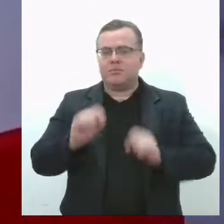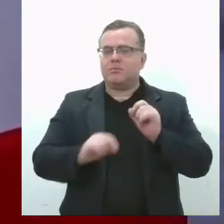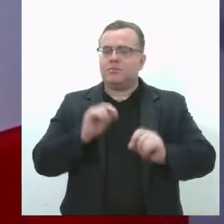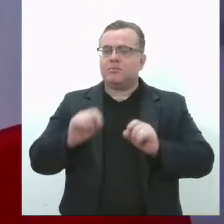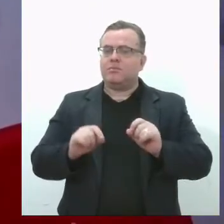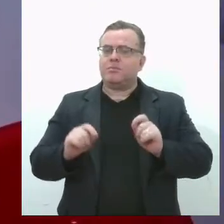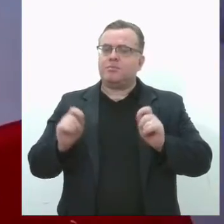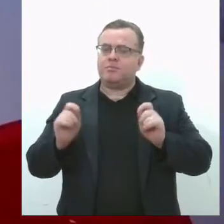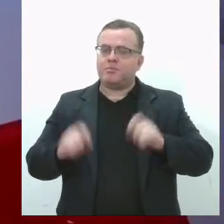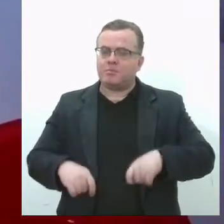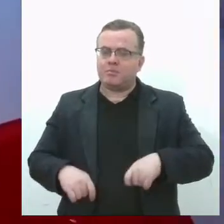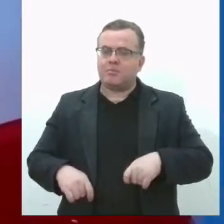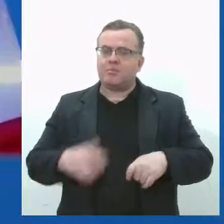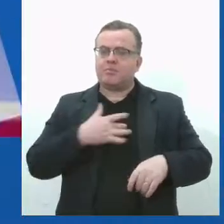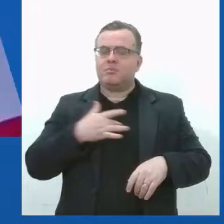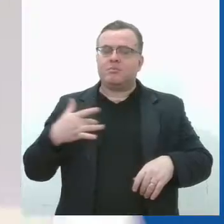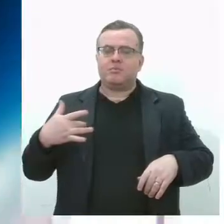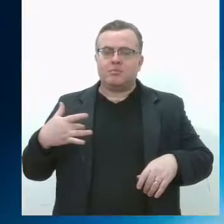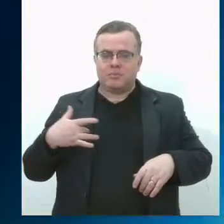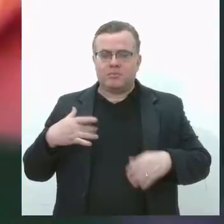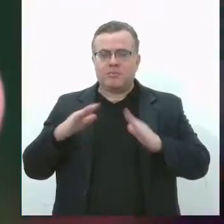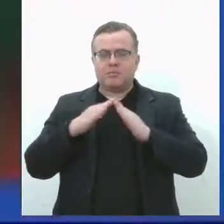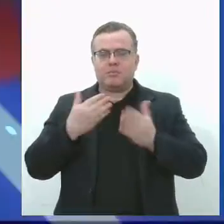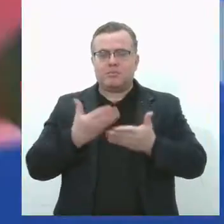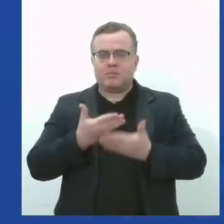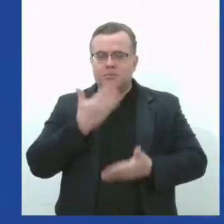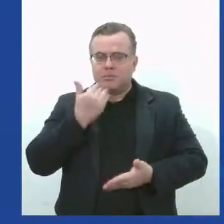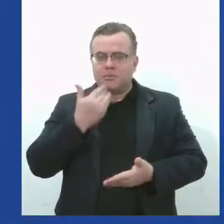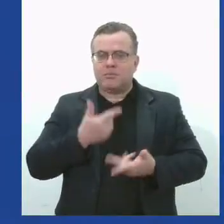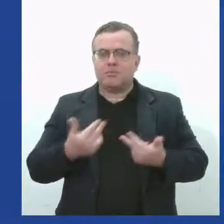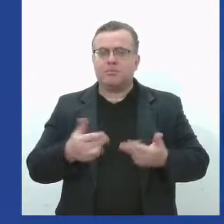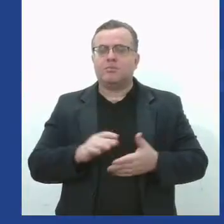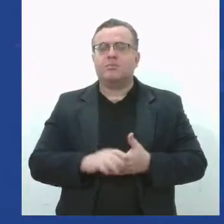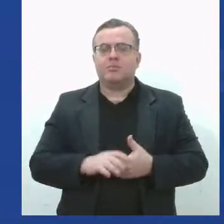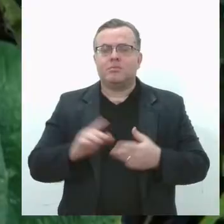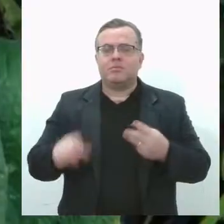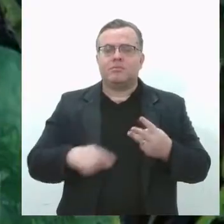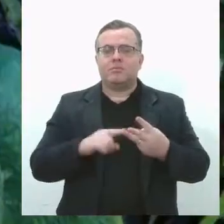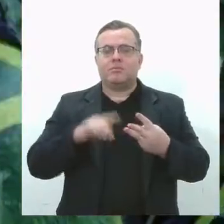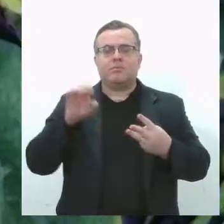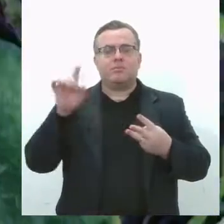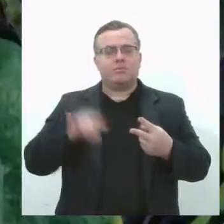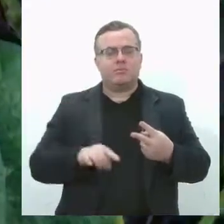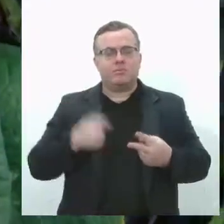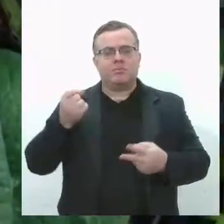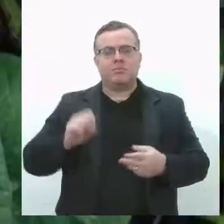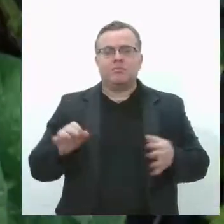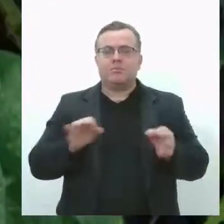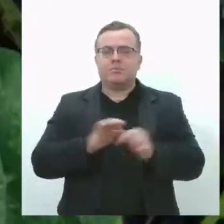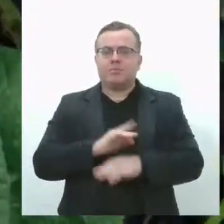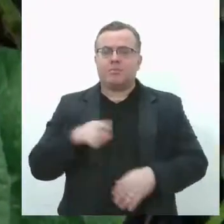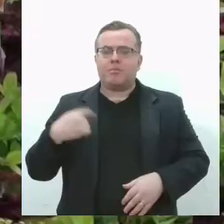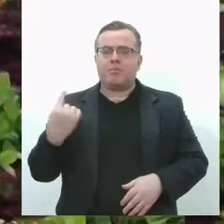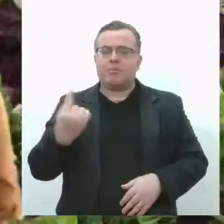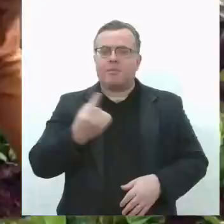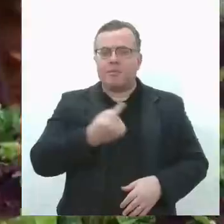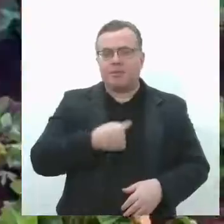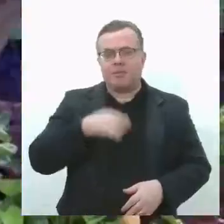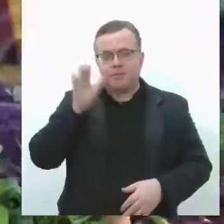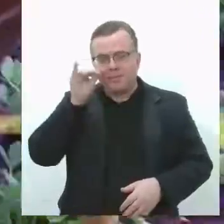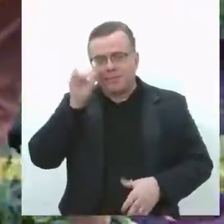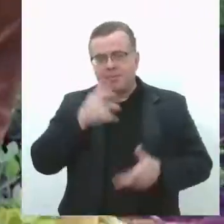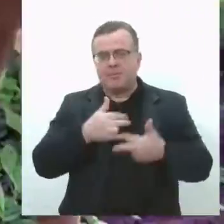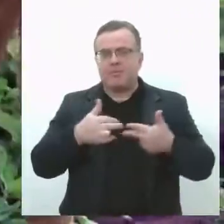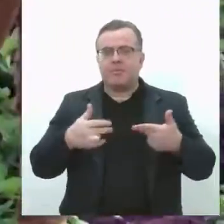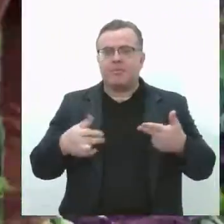saudável nas escolas. E no quadro É de Sergipe, vamos saber mais sobre o amendoim cozido,